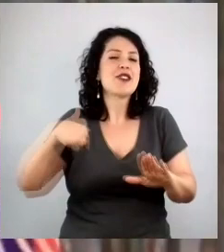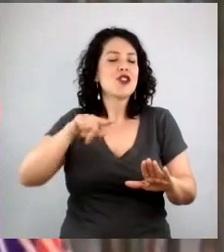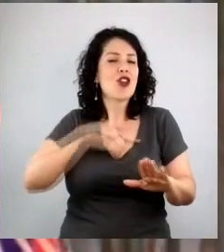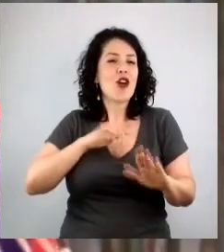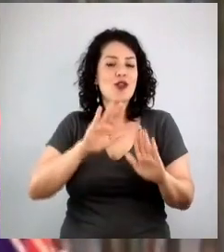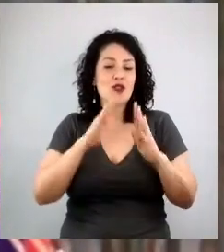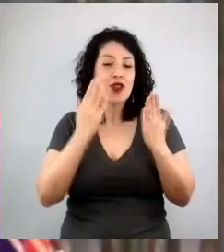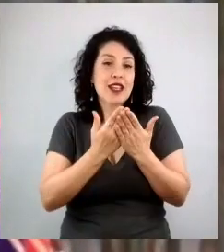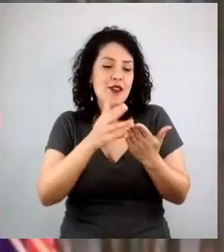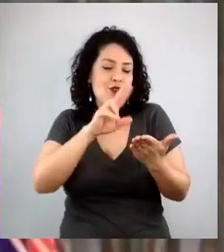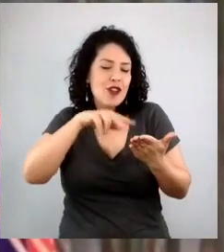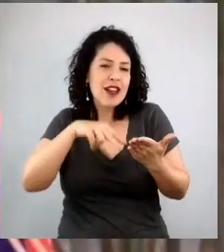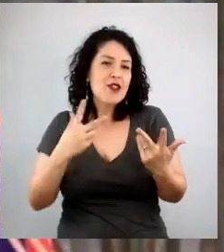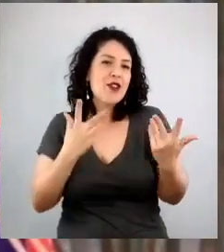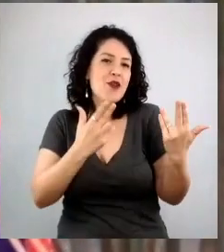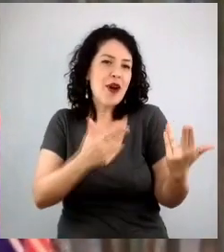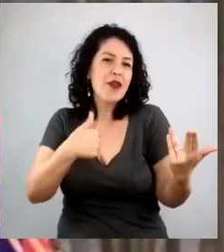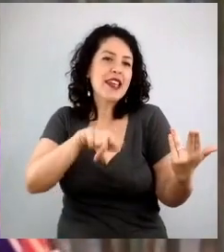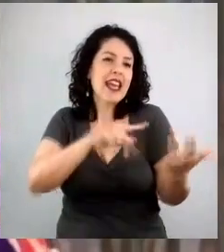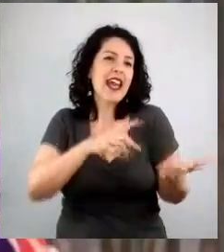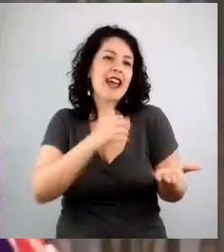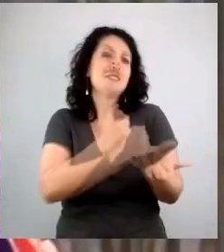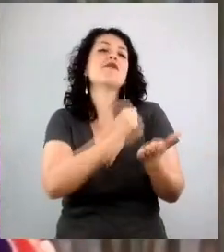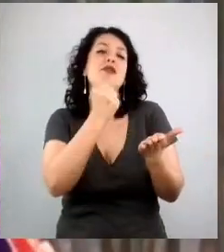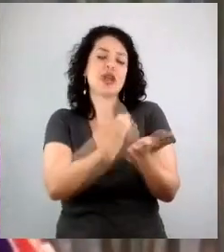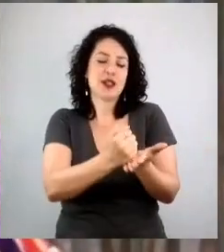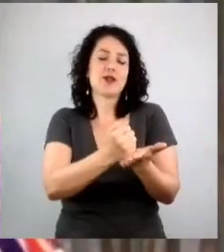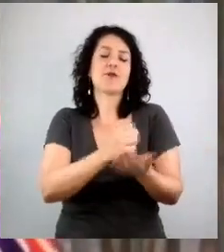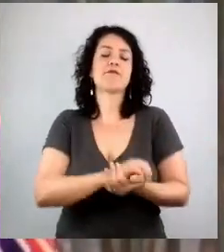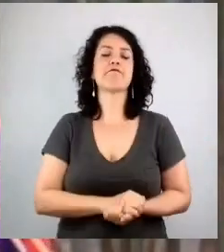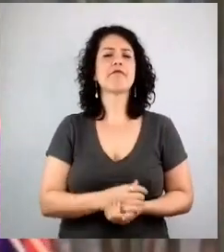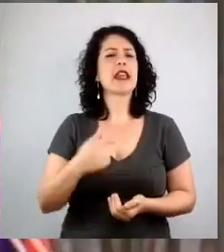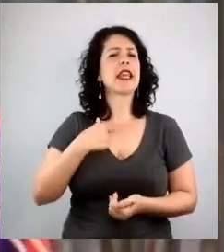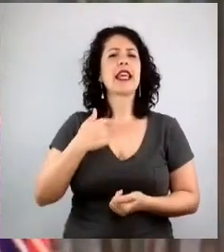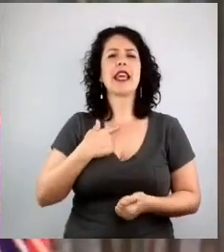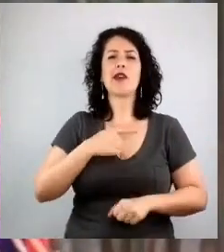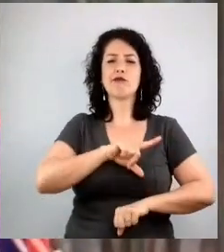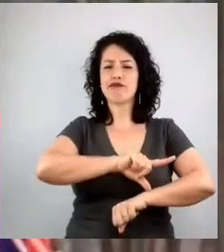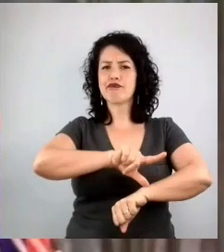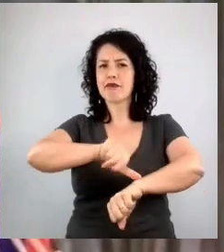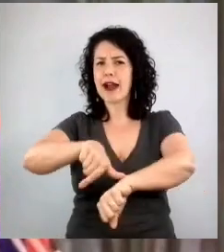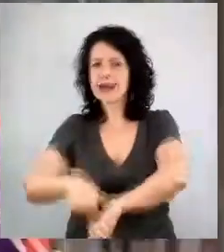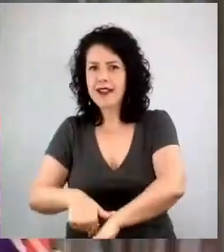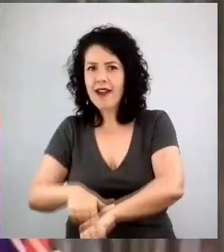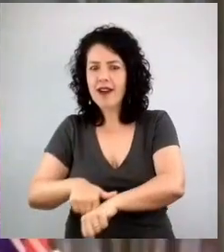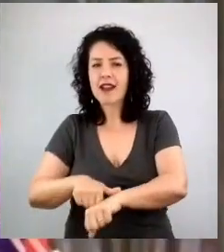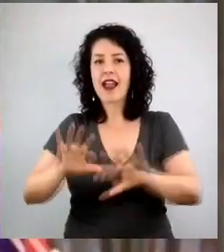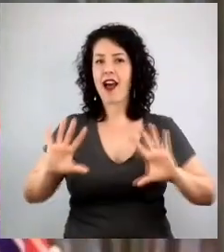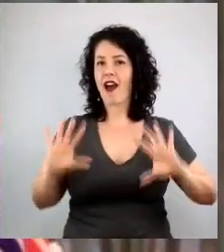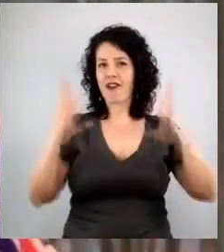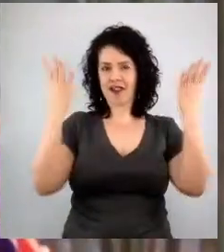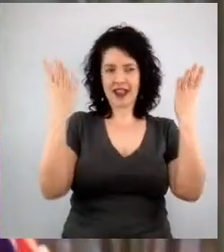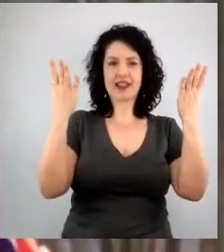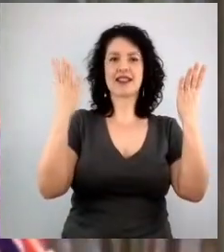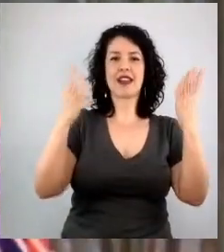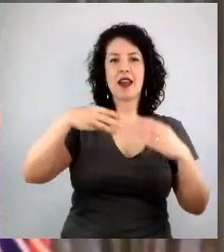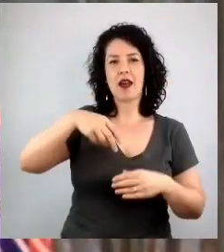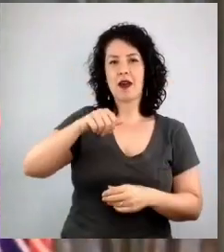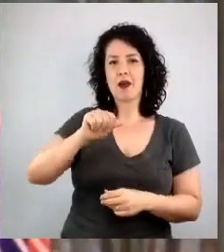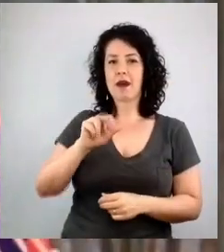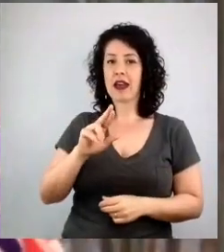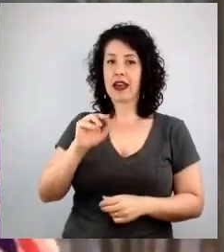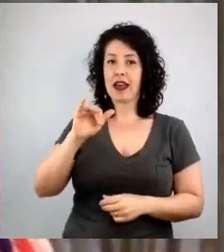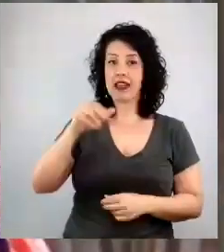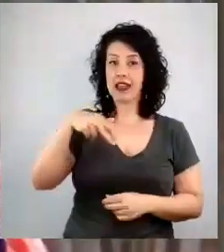Eu cheguei um pouco tarde nessa festa chamada Marina Campos, porque pouco depois ela deixou o mundo da propaganda. E aí, eu fiquei